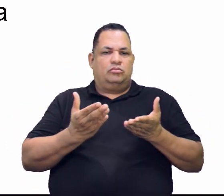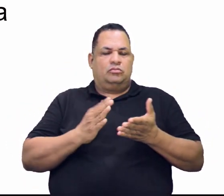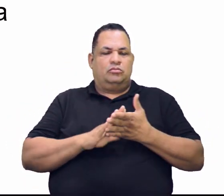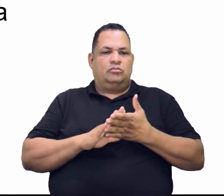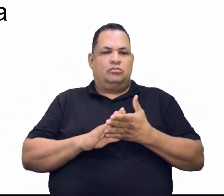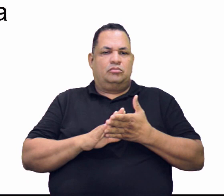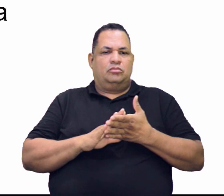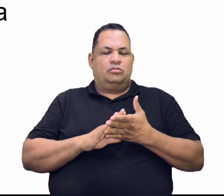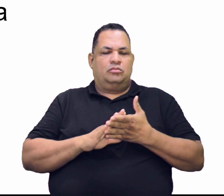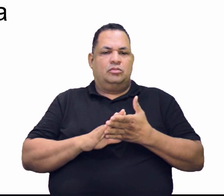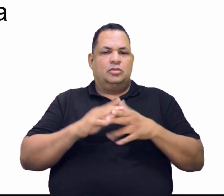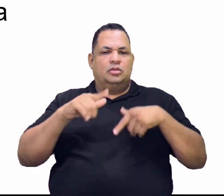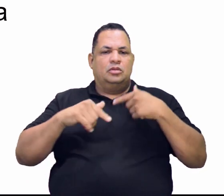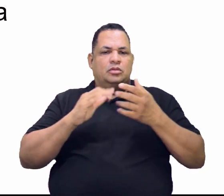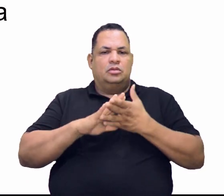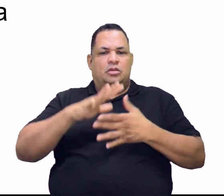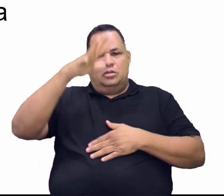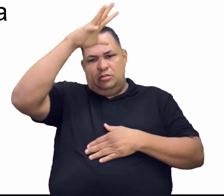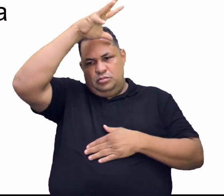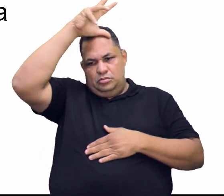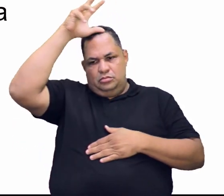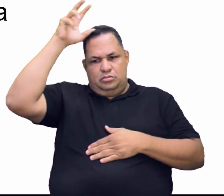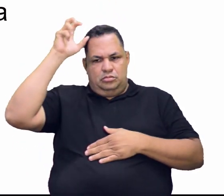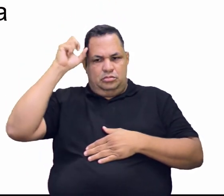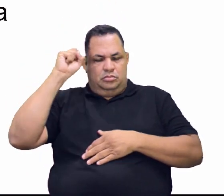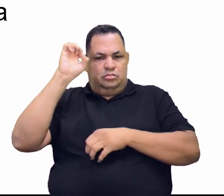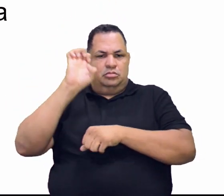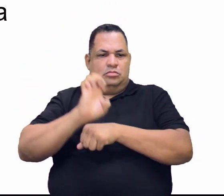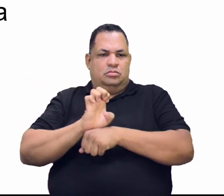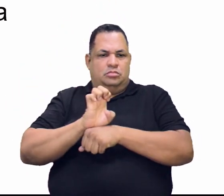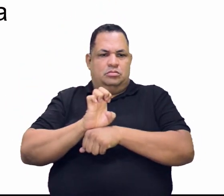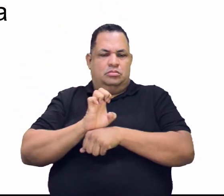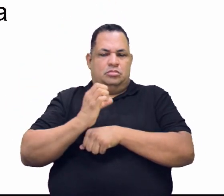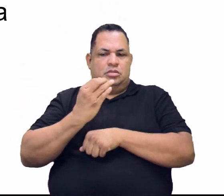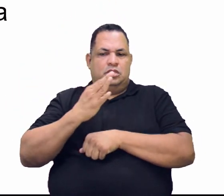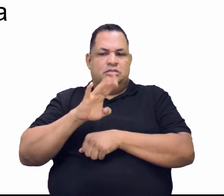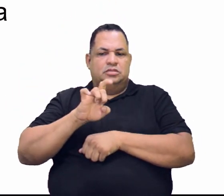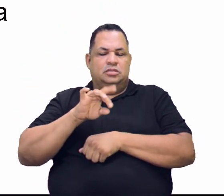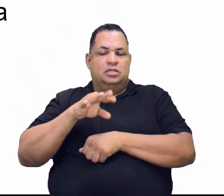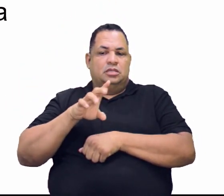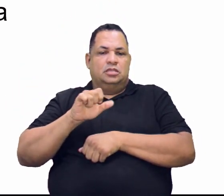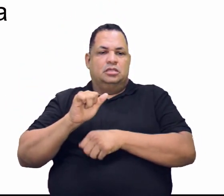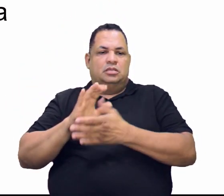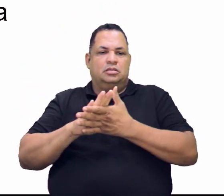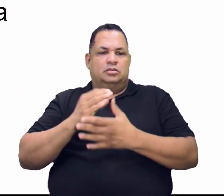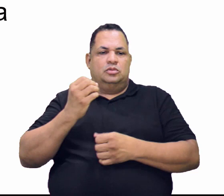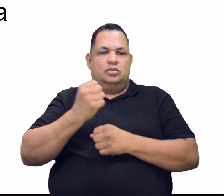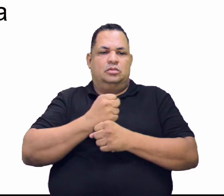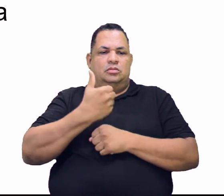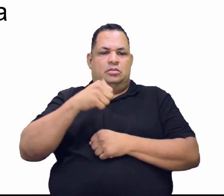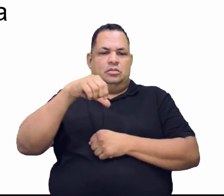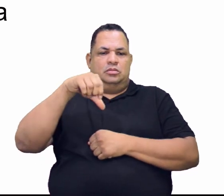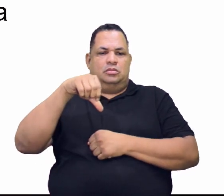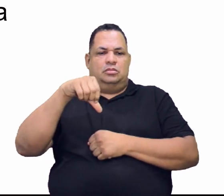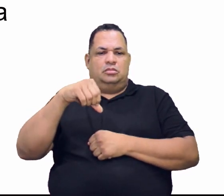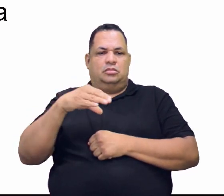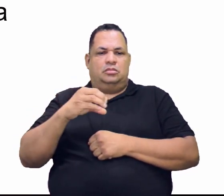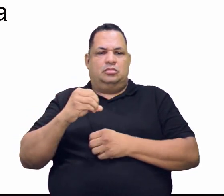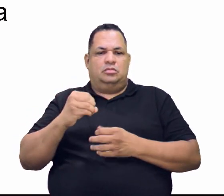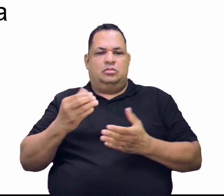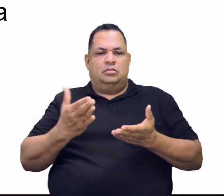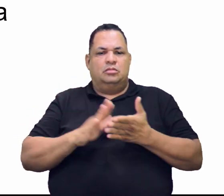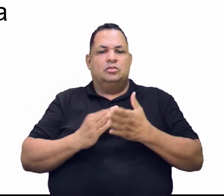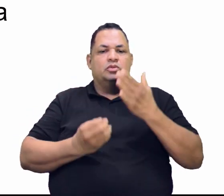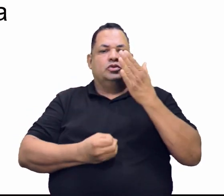o maior produtor é o Amazonas, da caçeterita. Em 90, foi criada